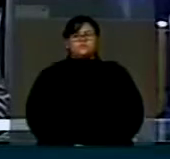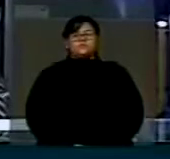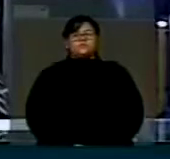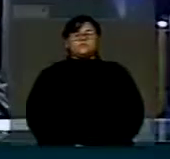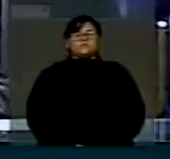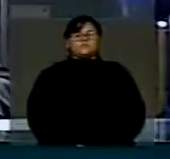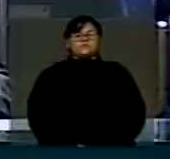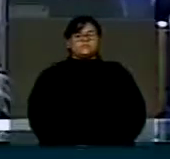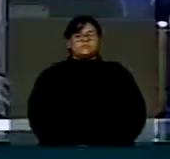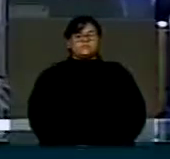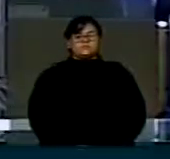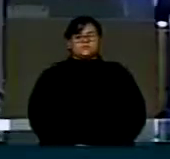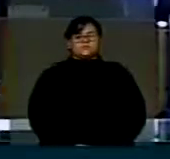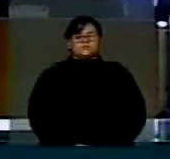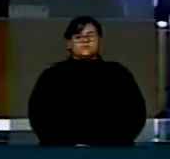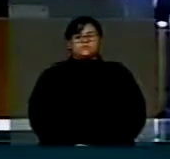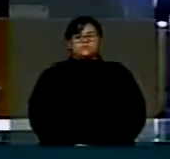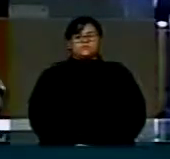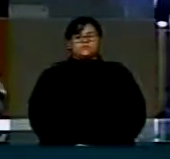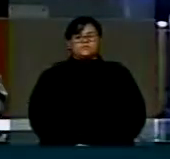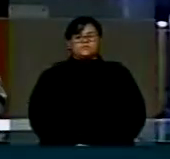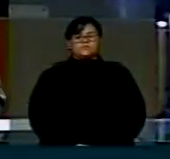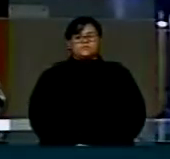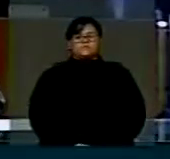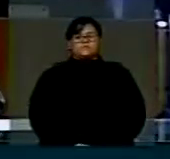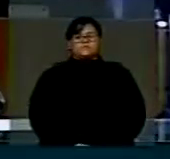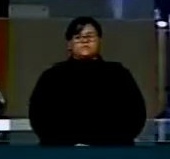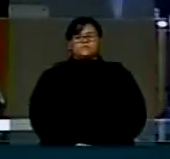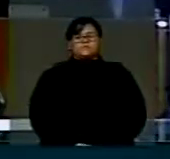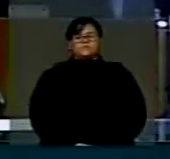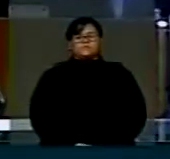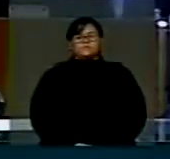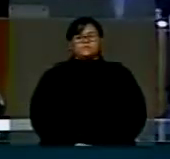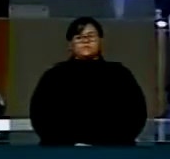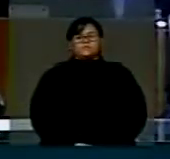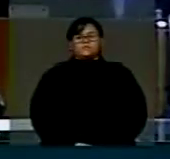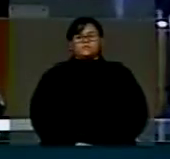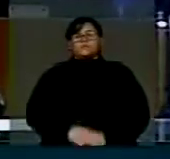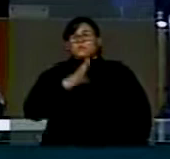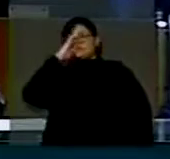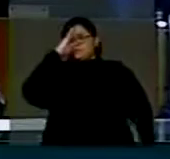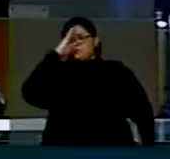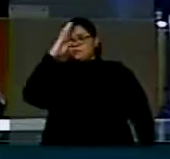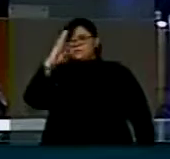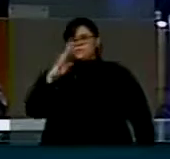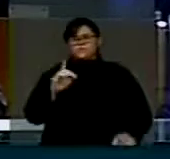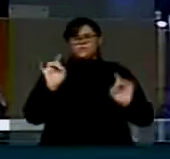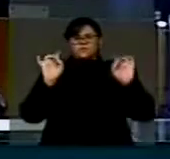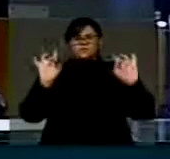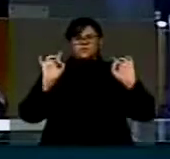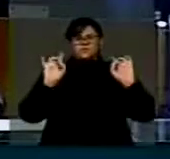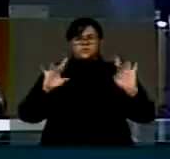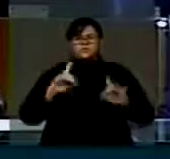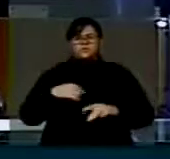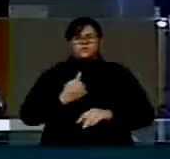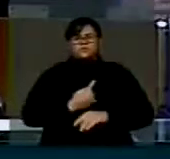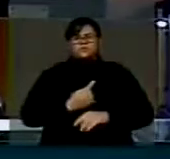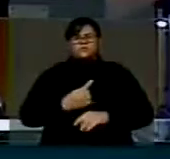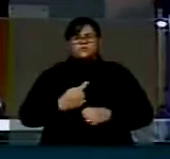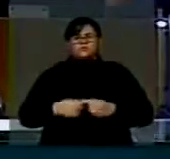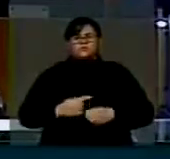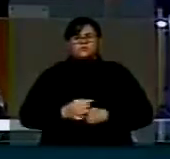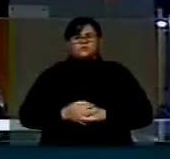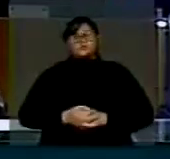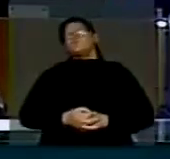vice, o nosso querido pesão pelo trabalho que realiza o nosso Estado e principalmente de modo especial na nossa Baixada